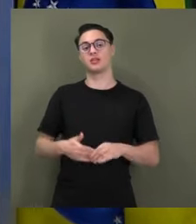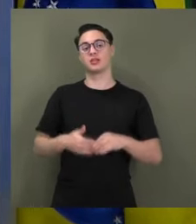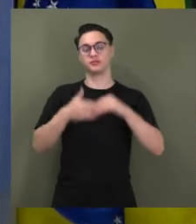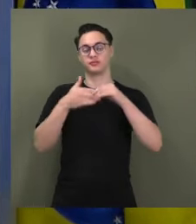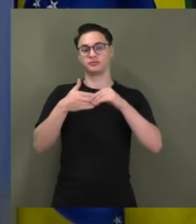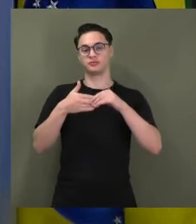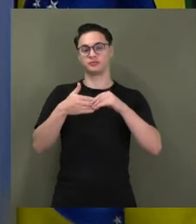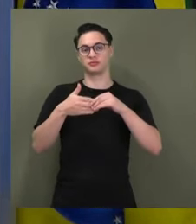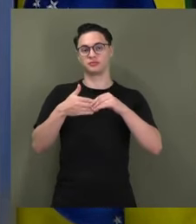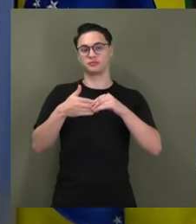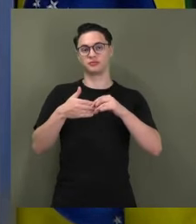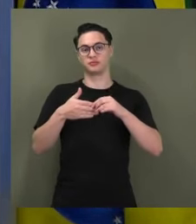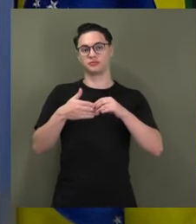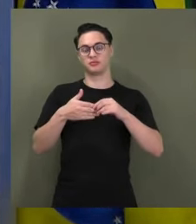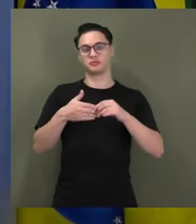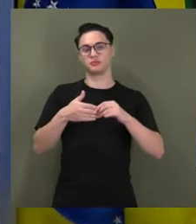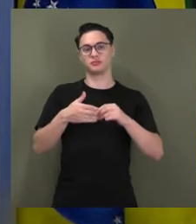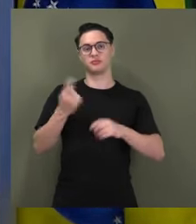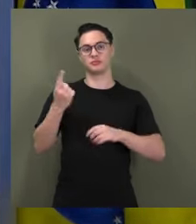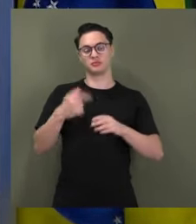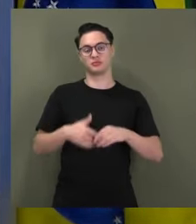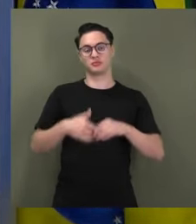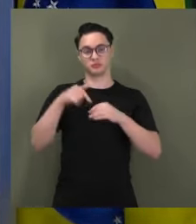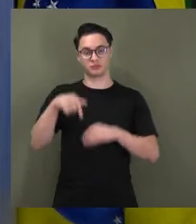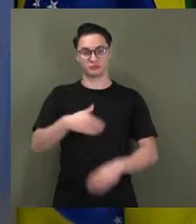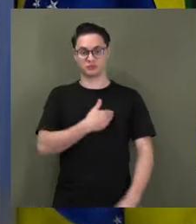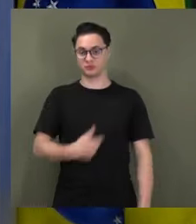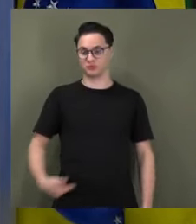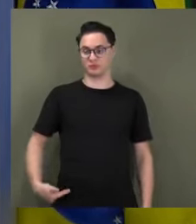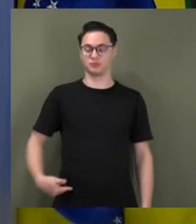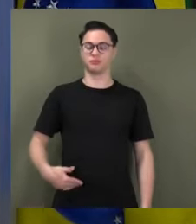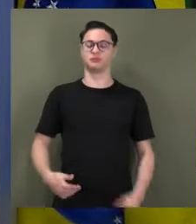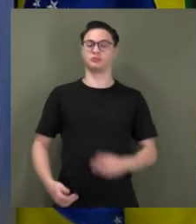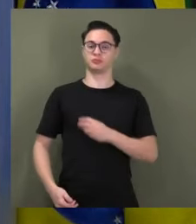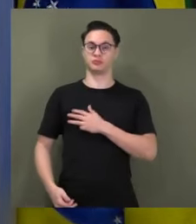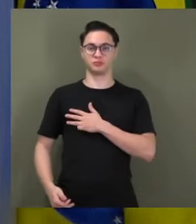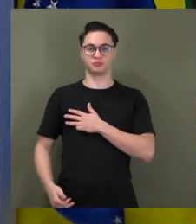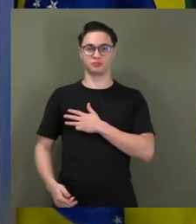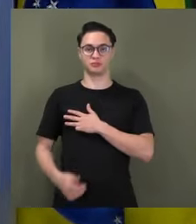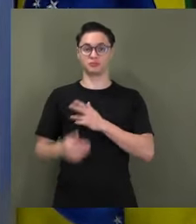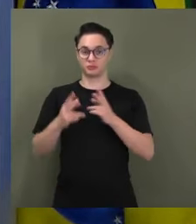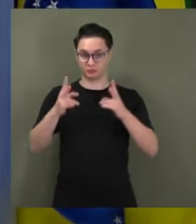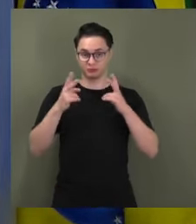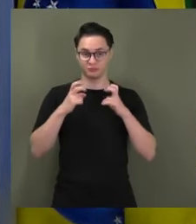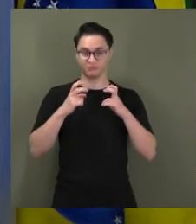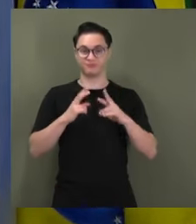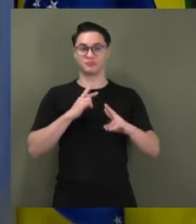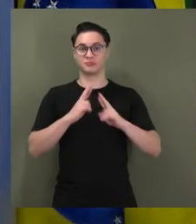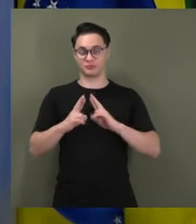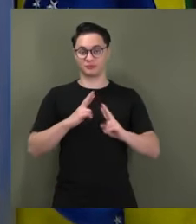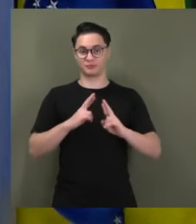aqui, uma das lideranças do governo Lula, no Congresso Nacional. Olha a relação que existe.